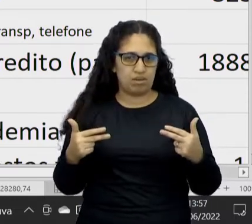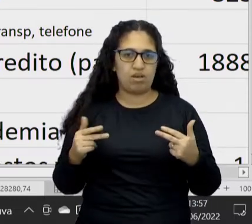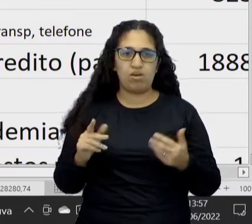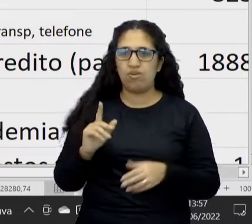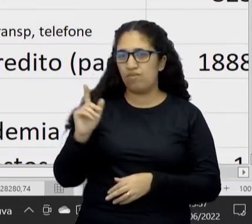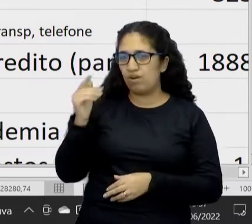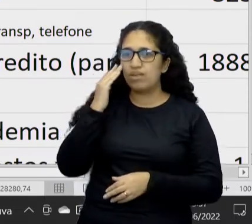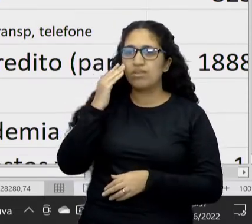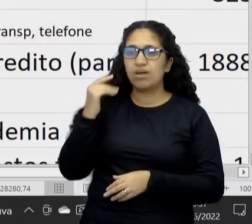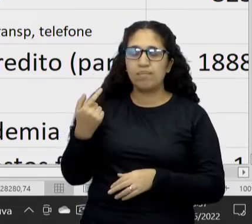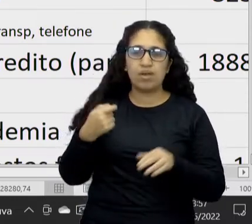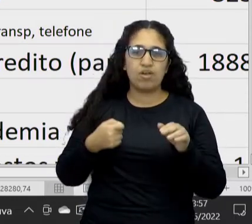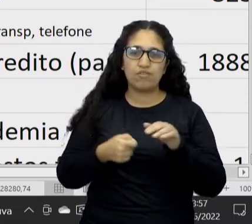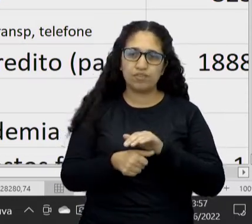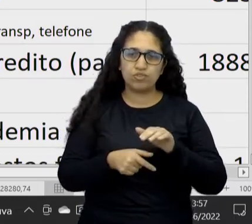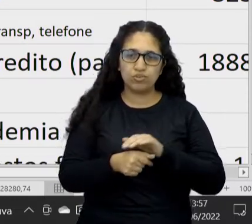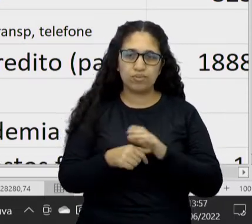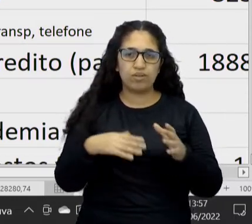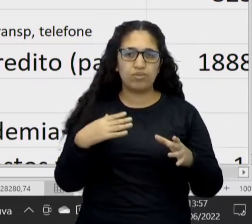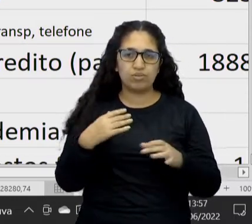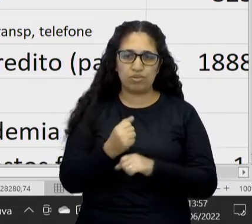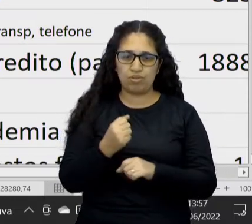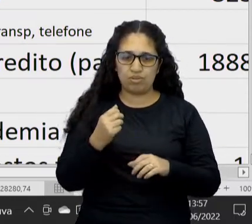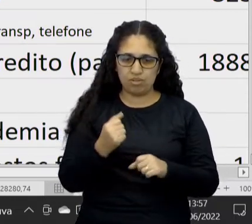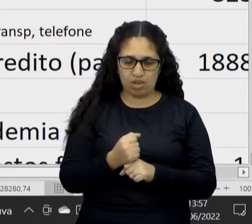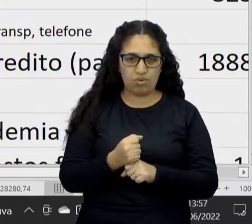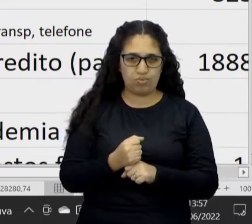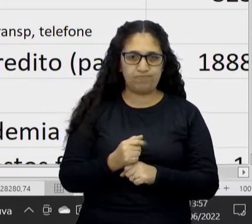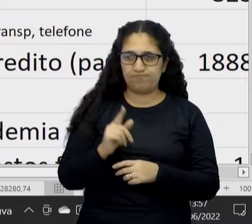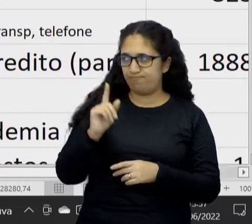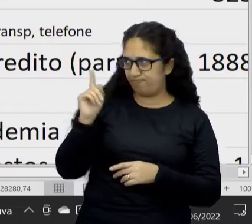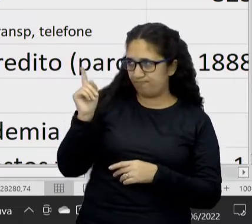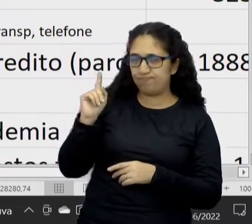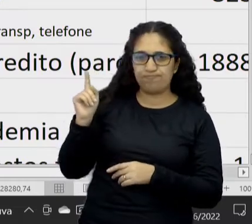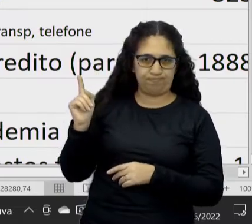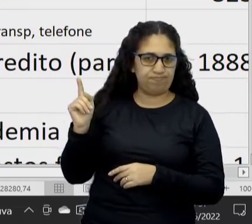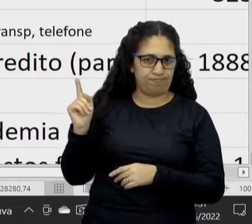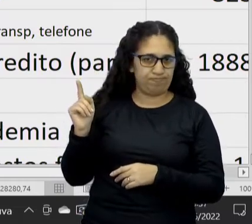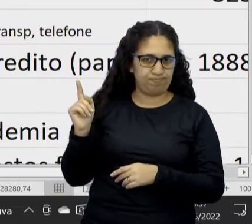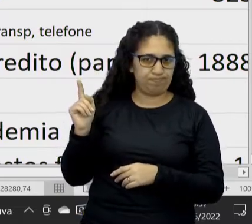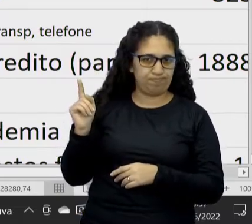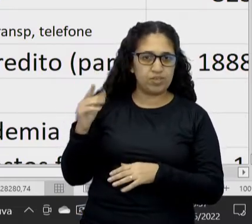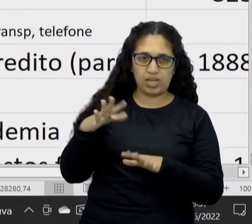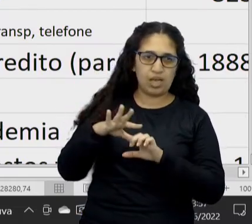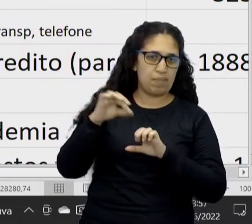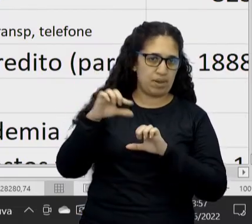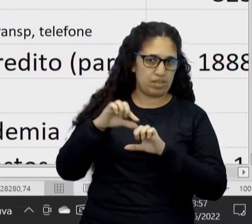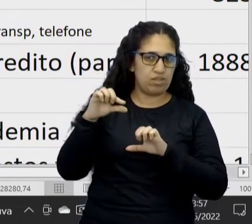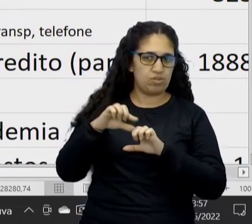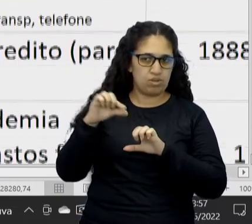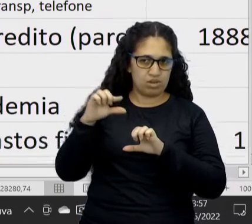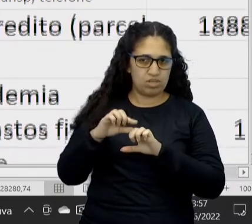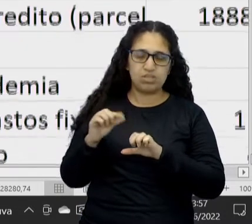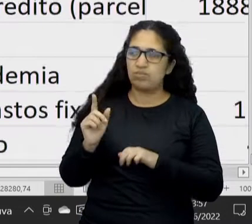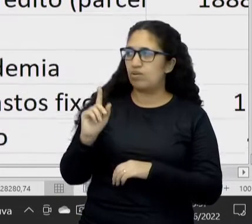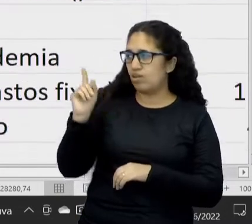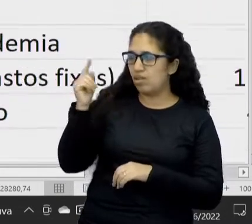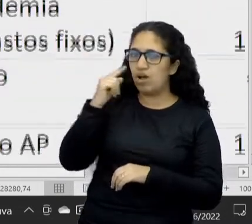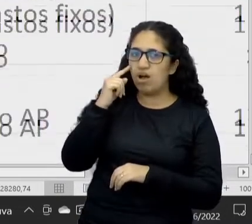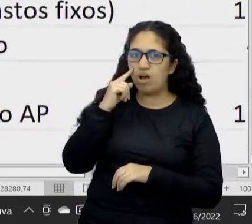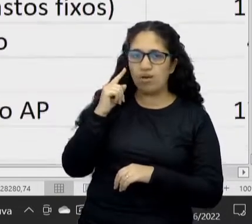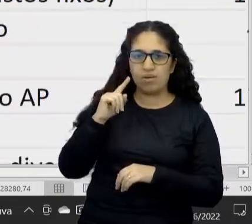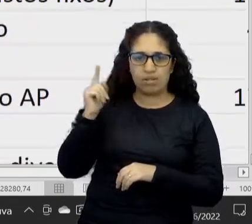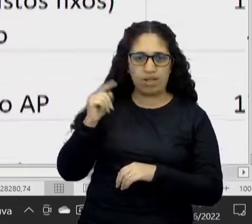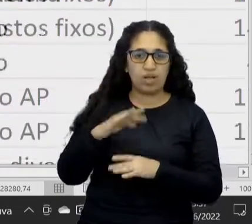quanto foi o investimento total. Esse empreendimento, se a gente for falar em empreendedorismo. Então vamos lá, então se a gente